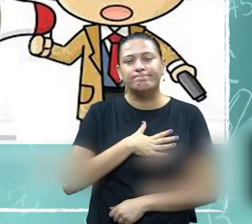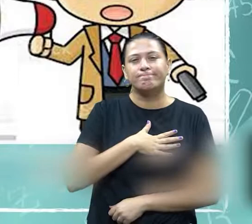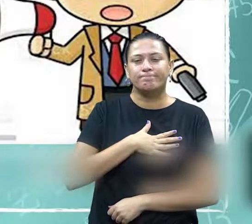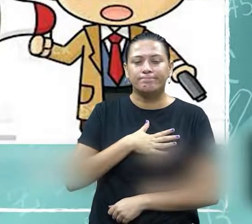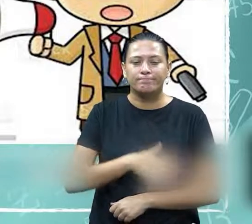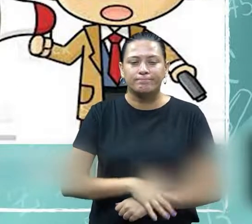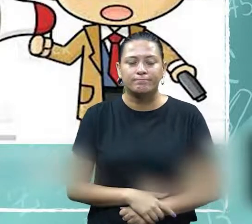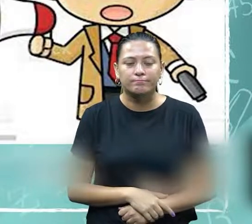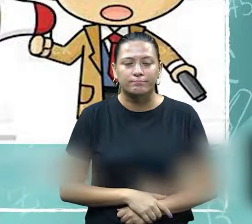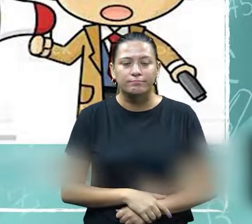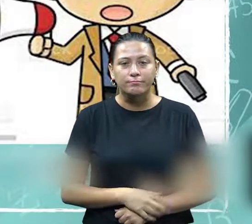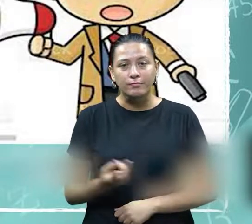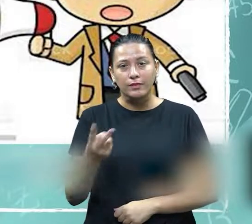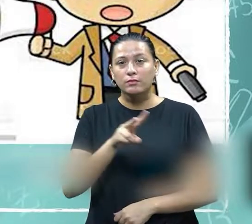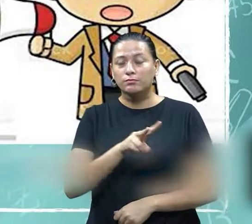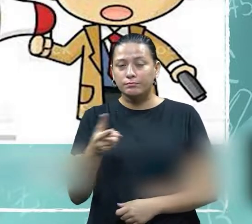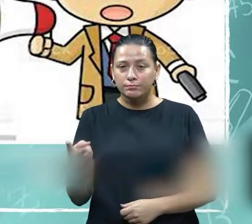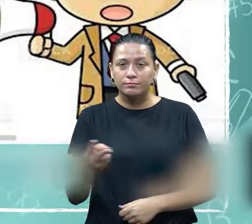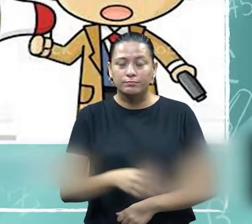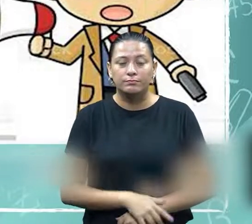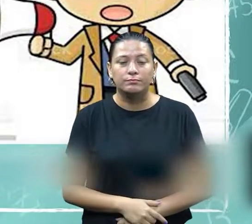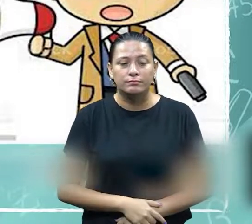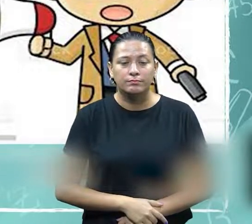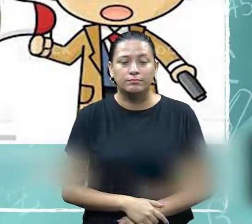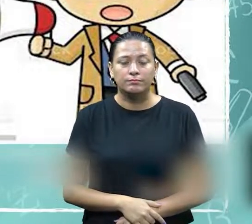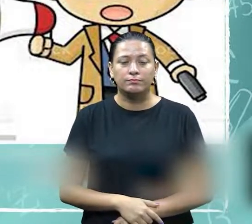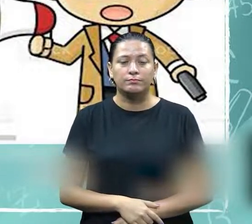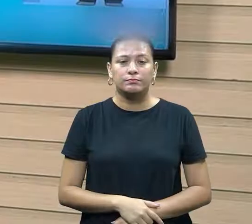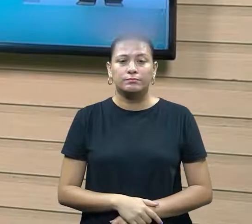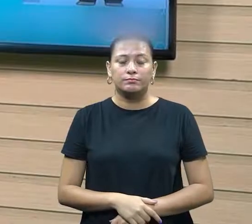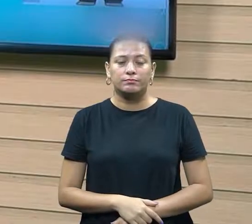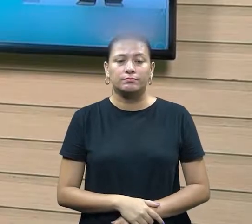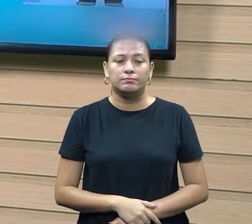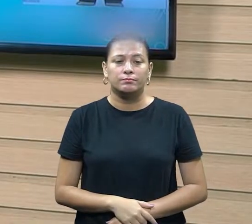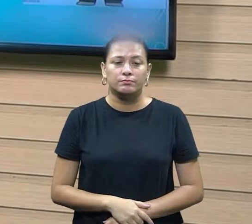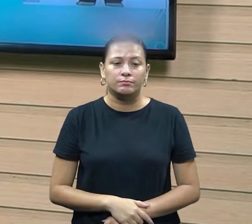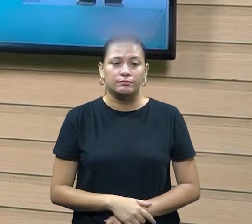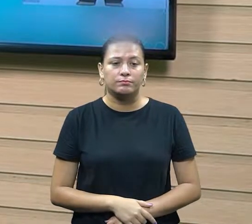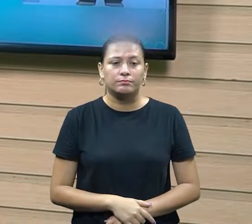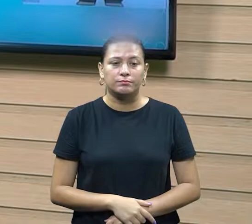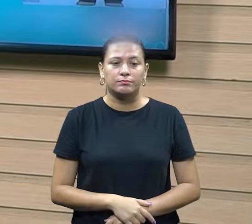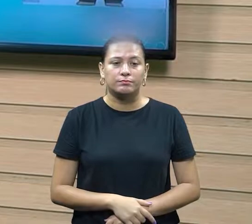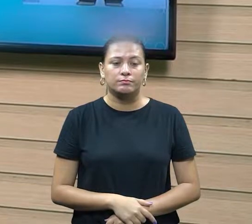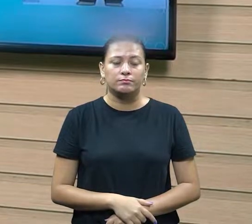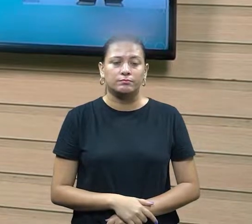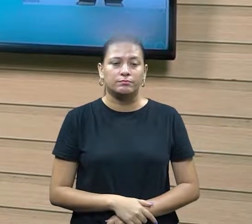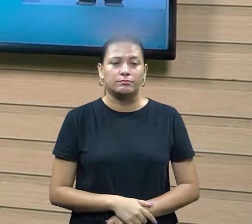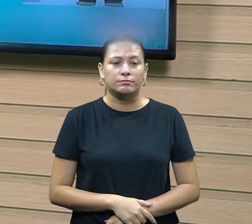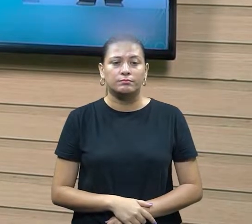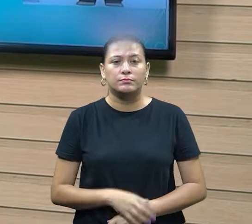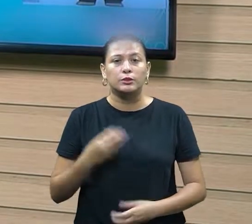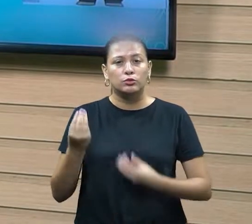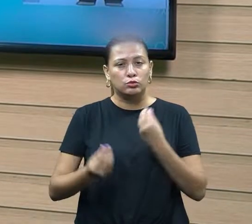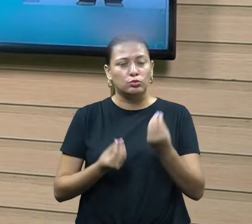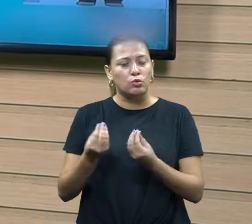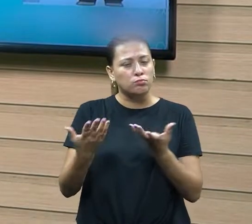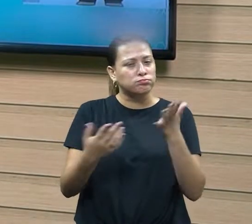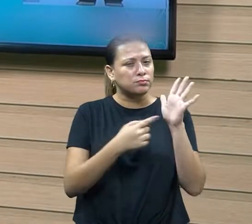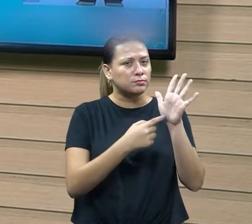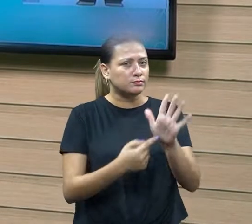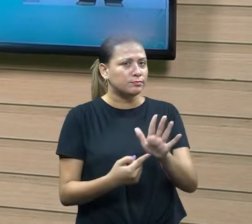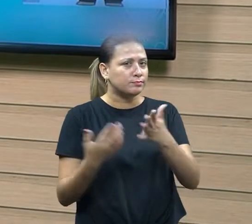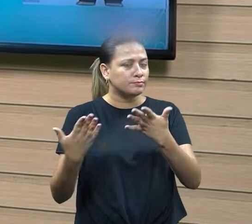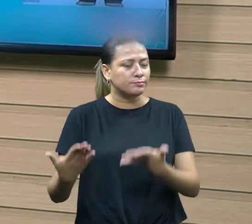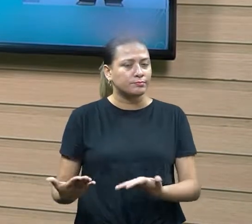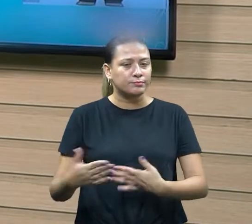antes possa sair bem nesse processo. aqui, veja só como está colocando a questão que